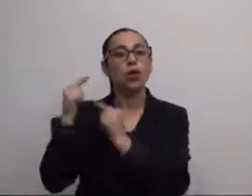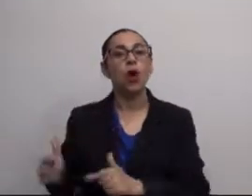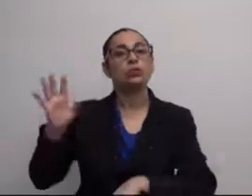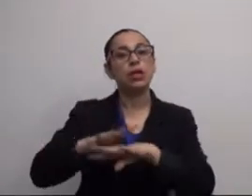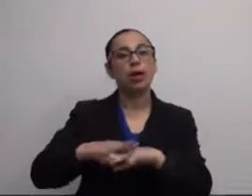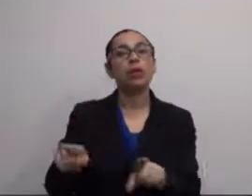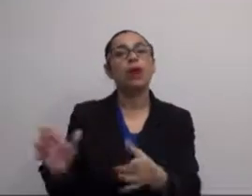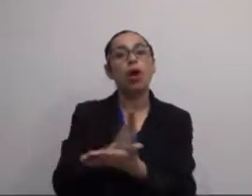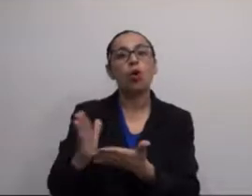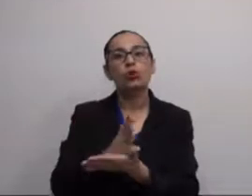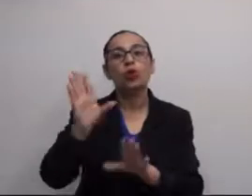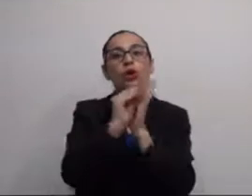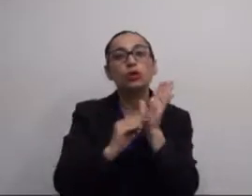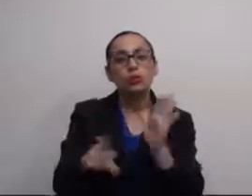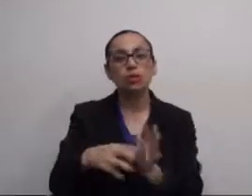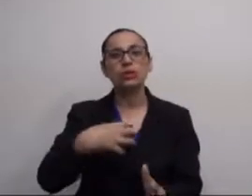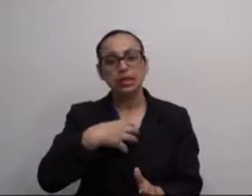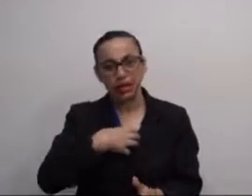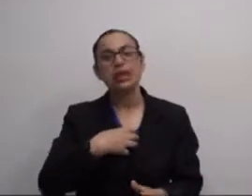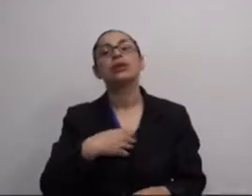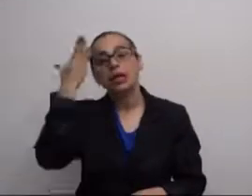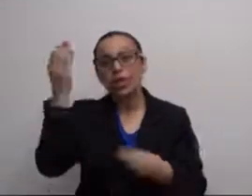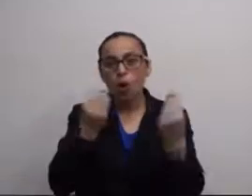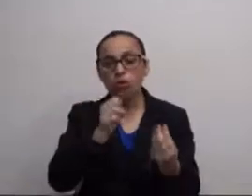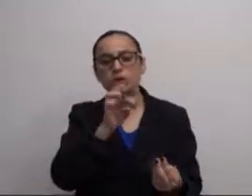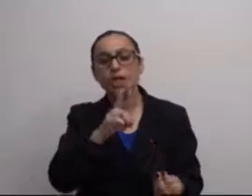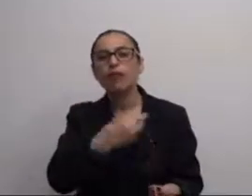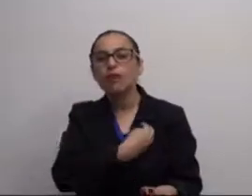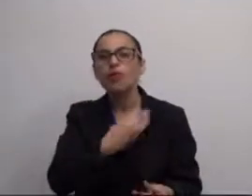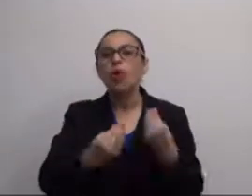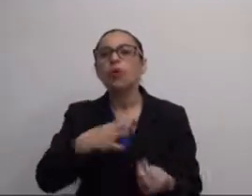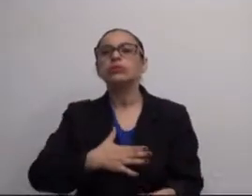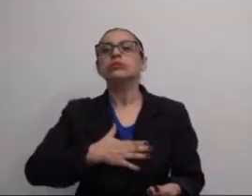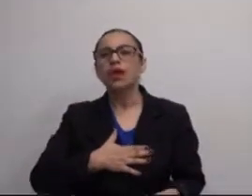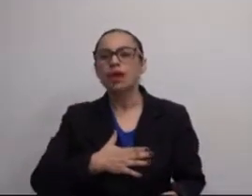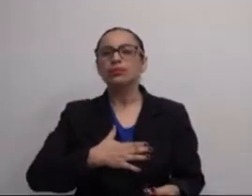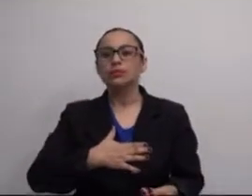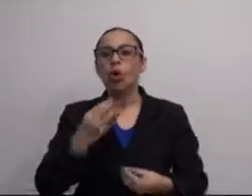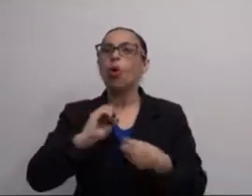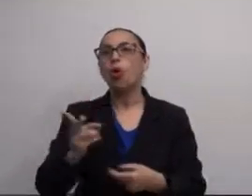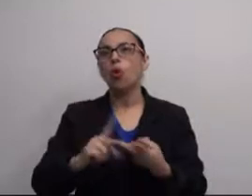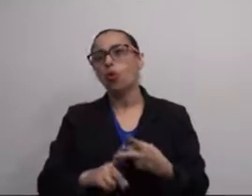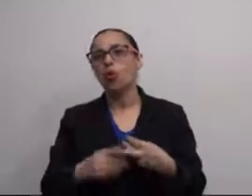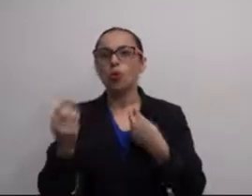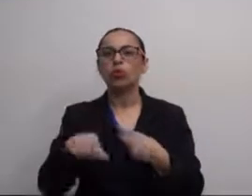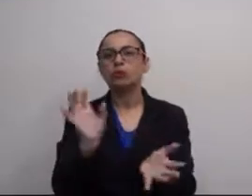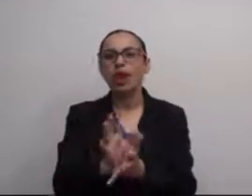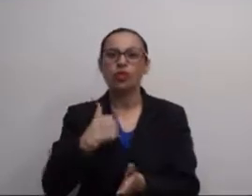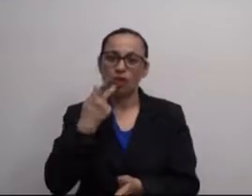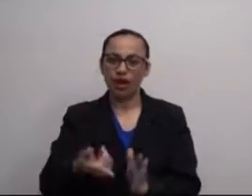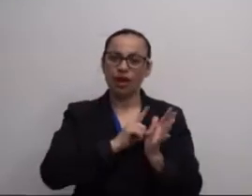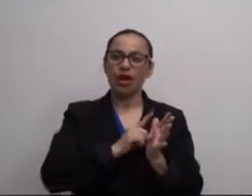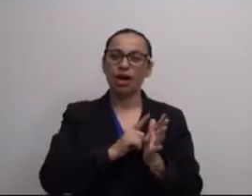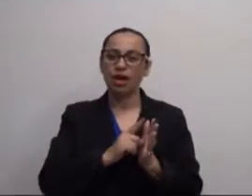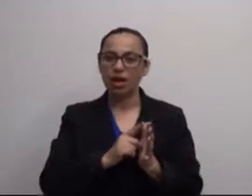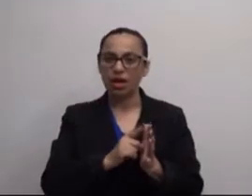as linguagens matemáticas, também alguns conteúdos das ciências pra se entender os seres vivos, como eles